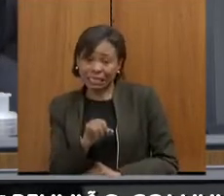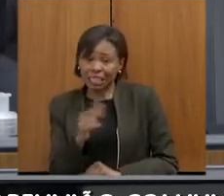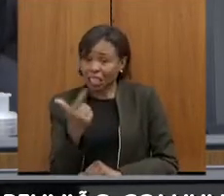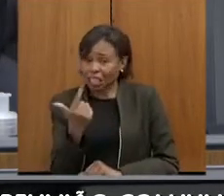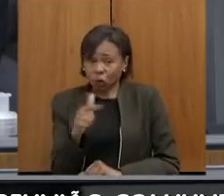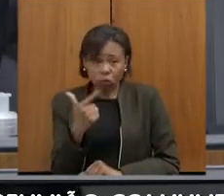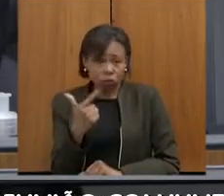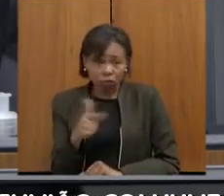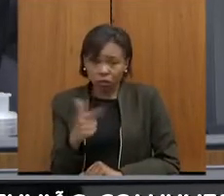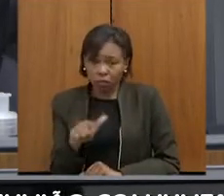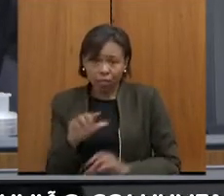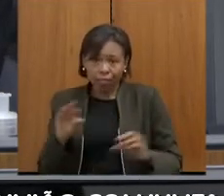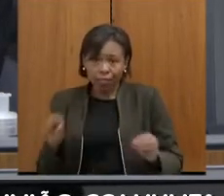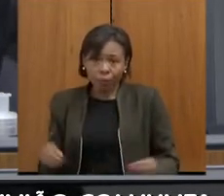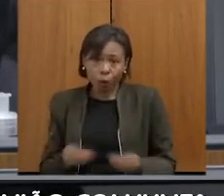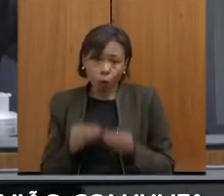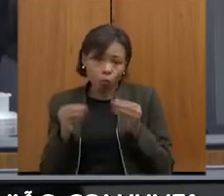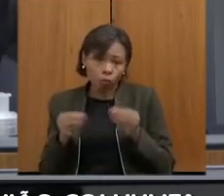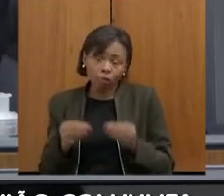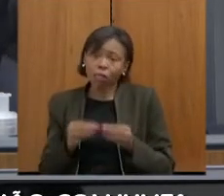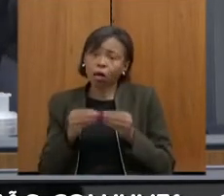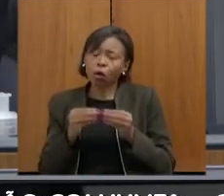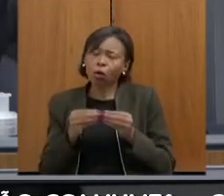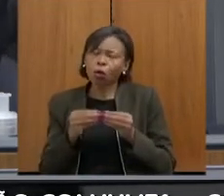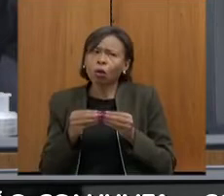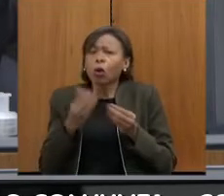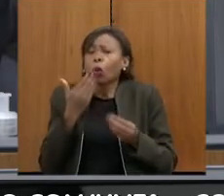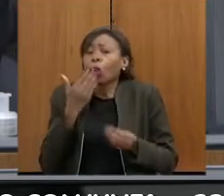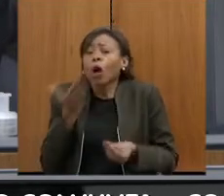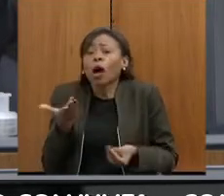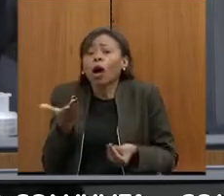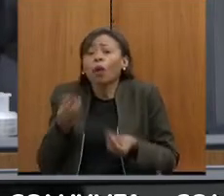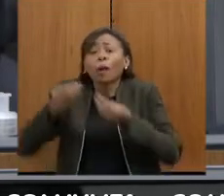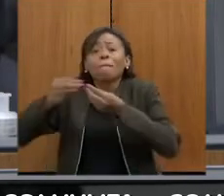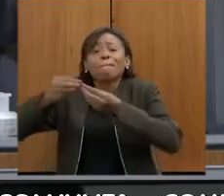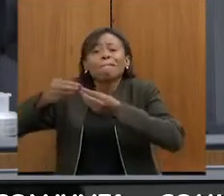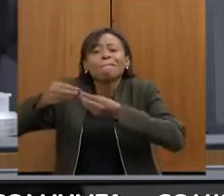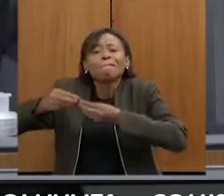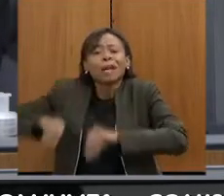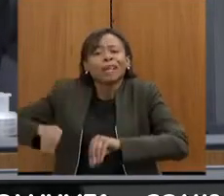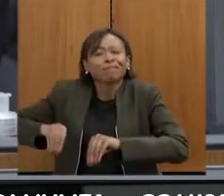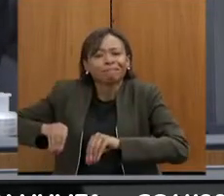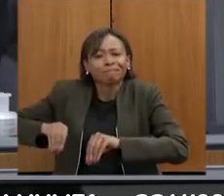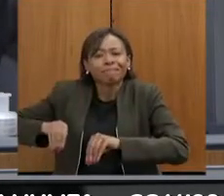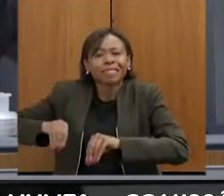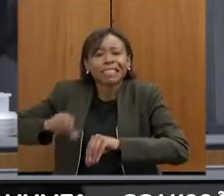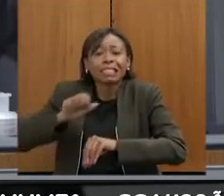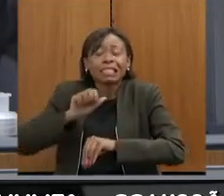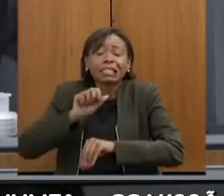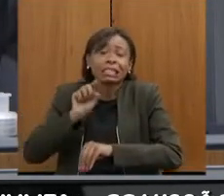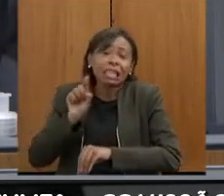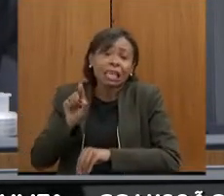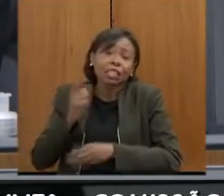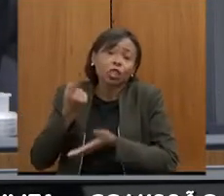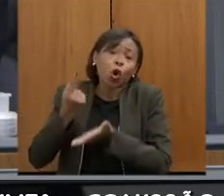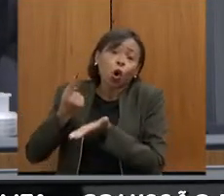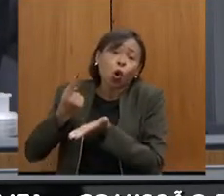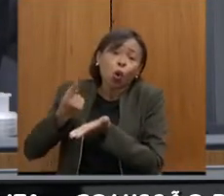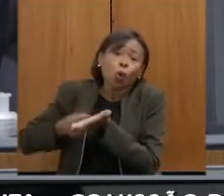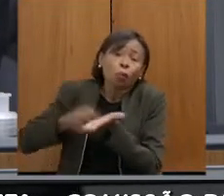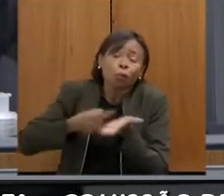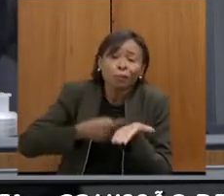compensação, quais que seriam os impactos concretos no despêndio dos compromissos